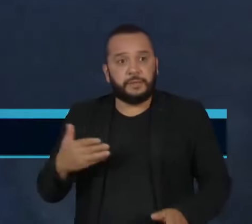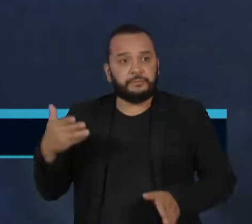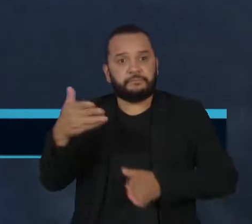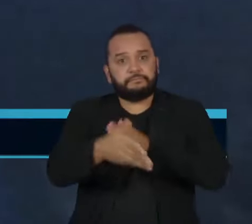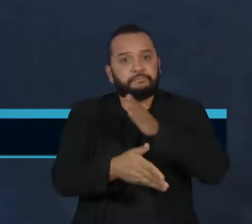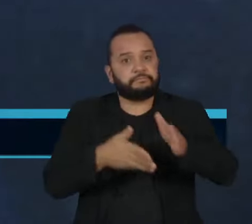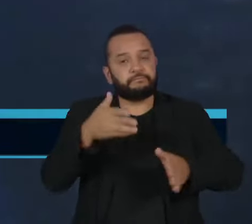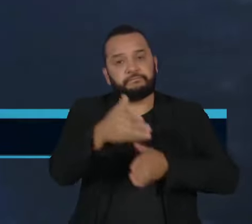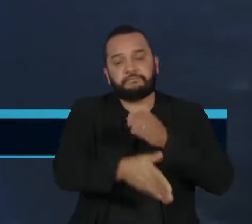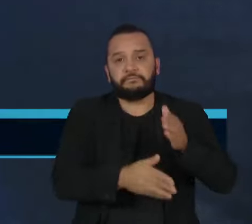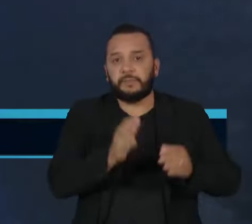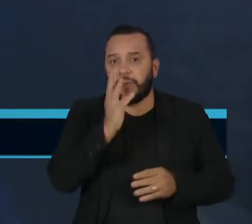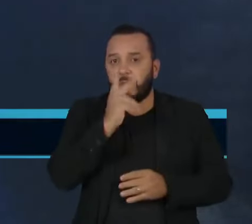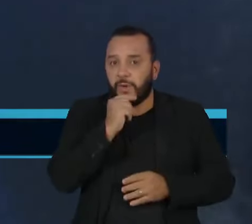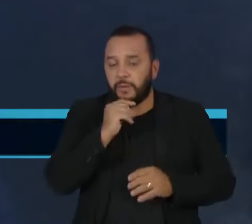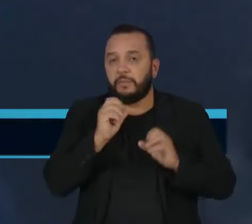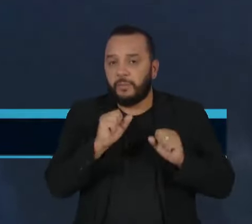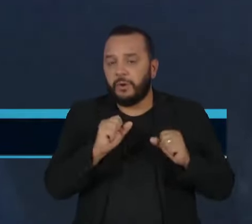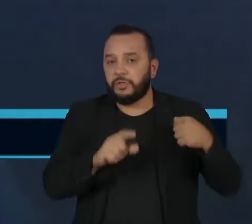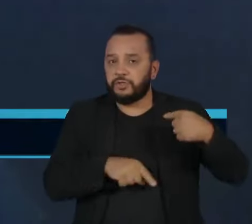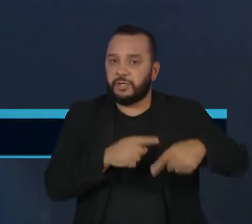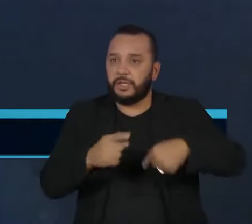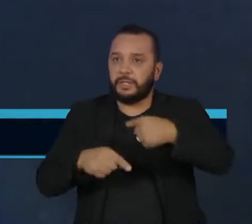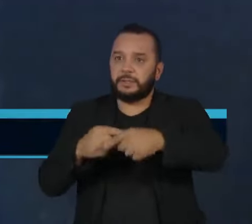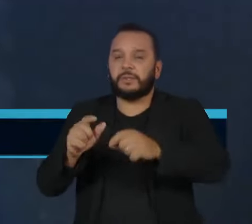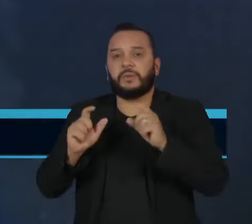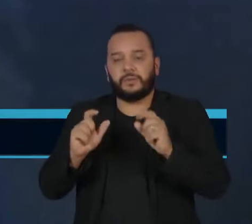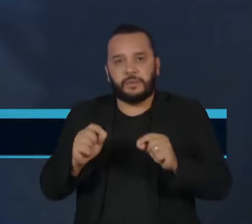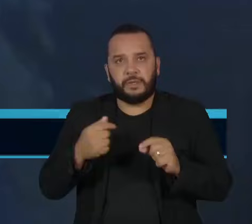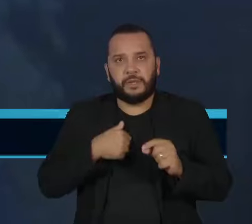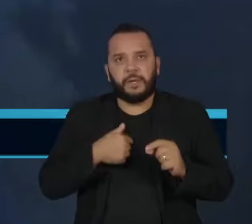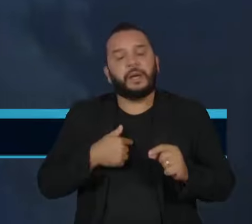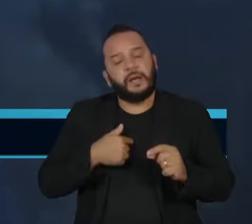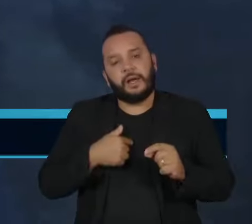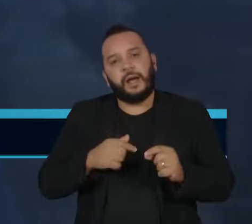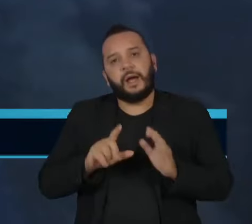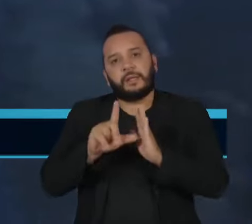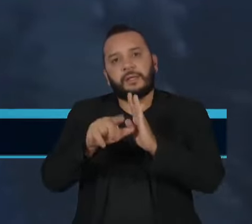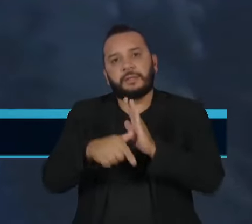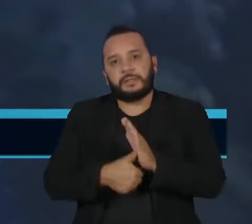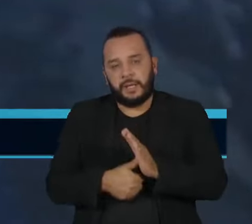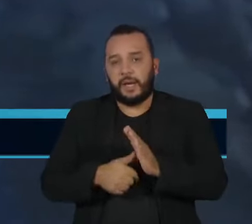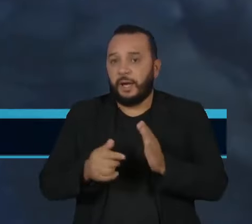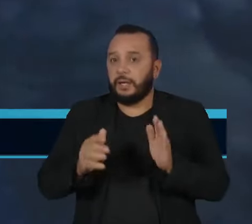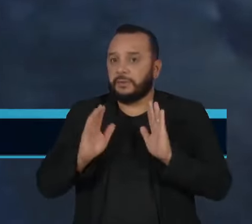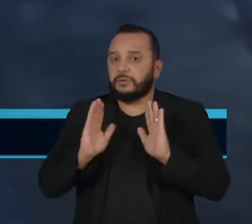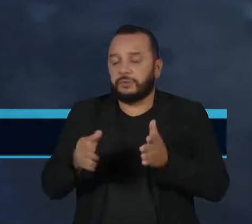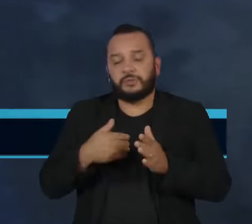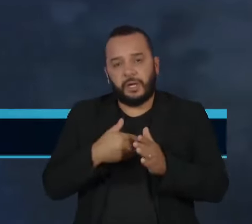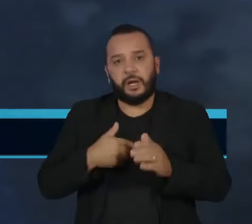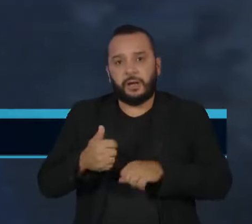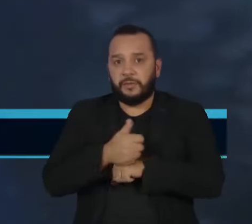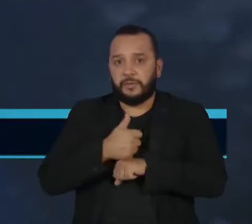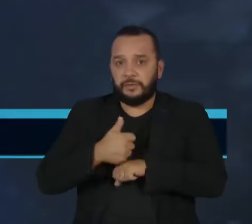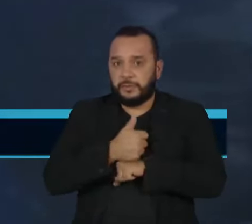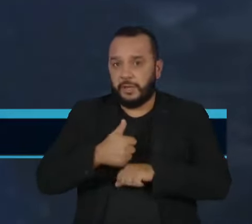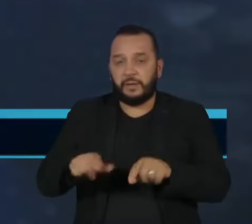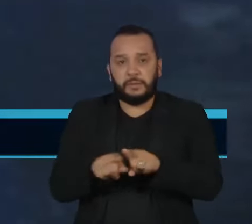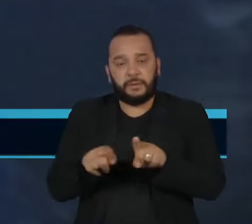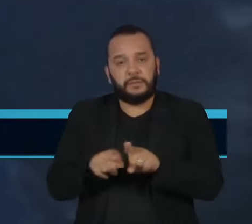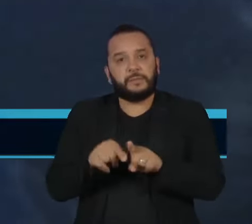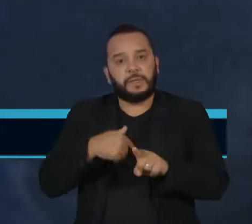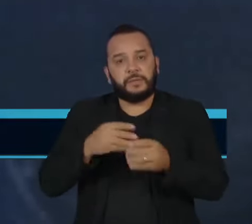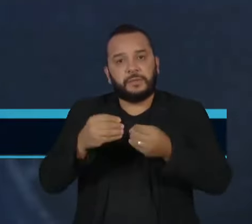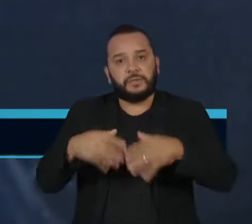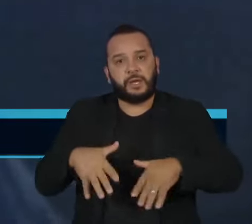as chances de conflitos geracionais, atrasar a renovação do quadro profissional, além de impactar negativamente em áreas como tecnologia